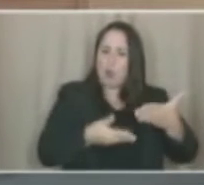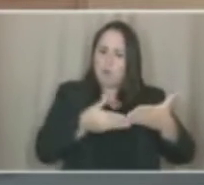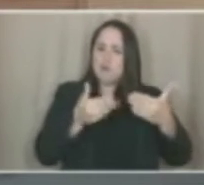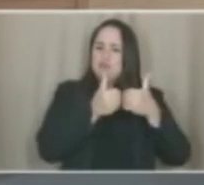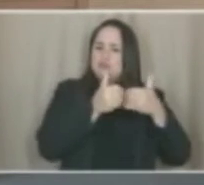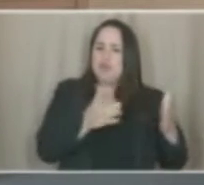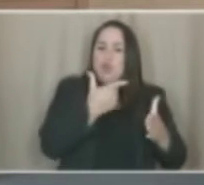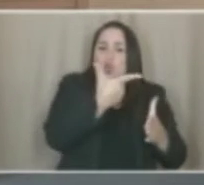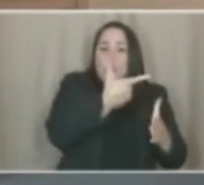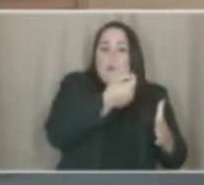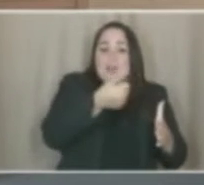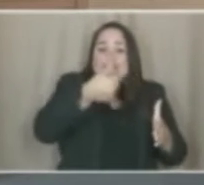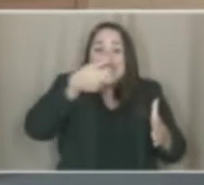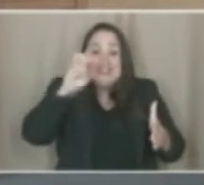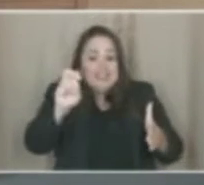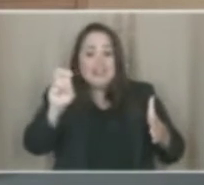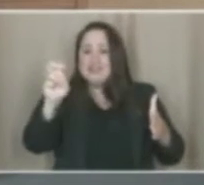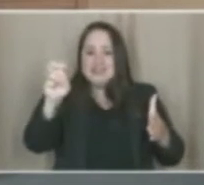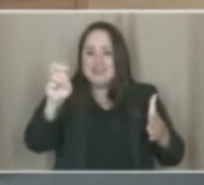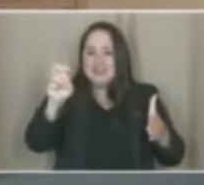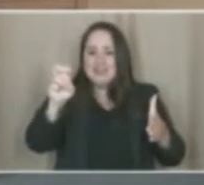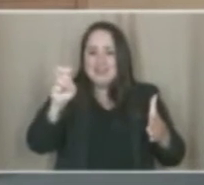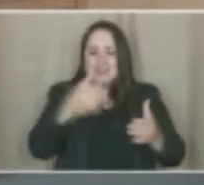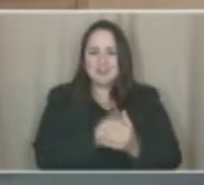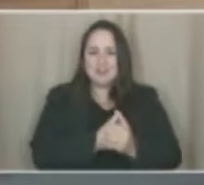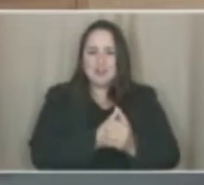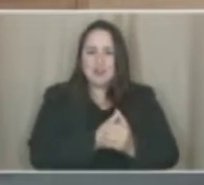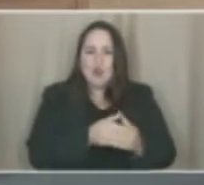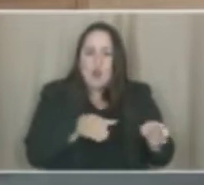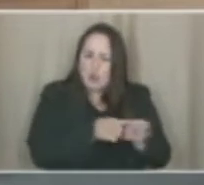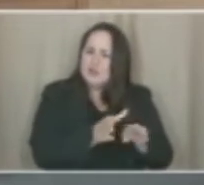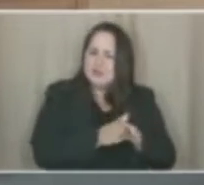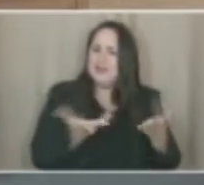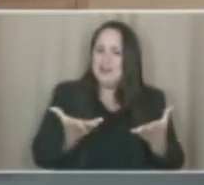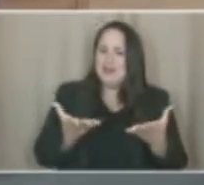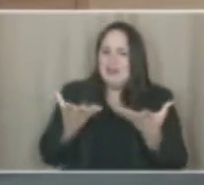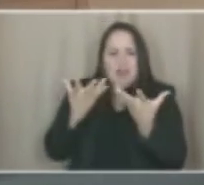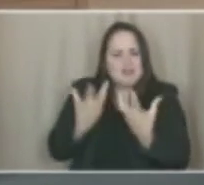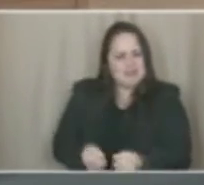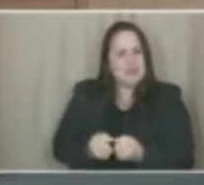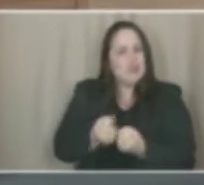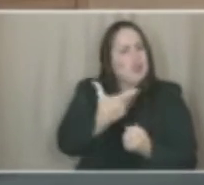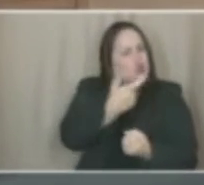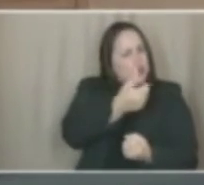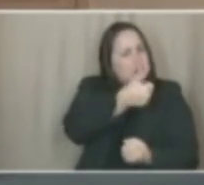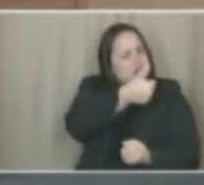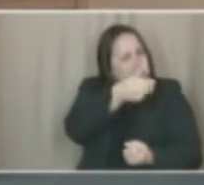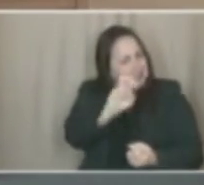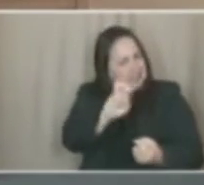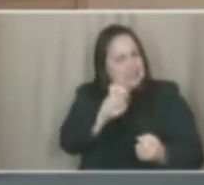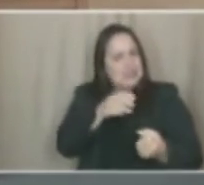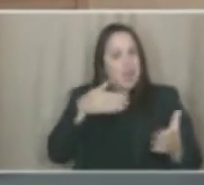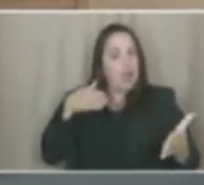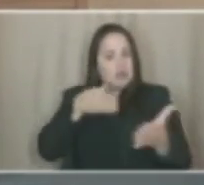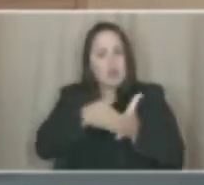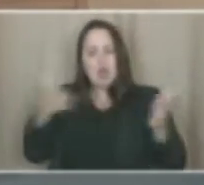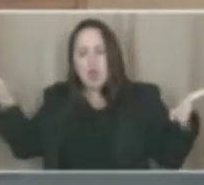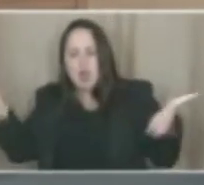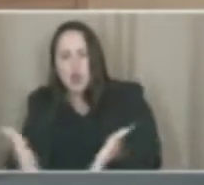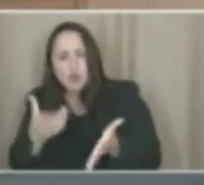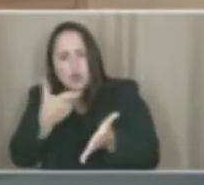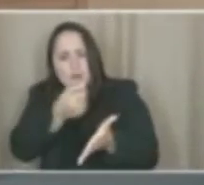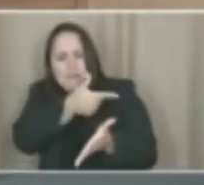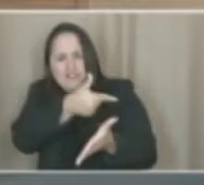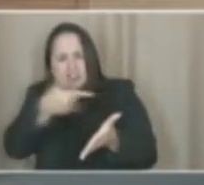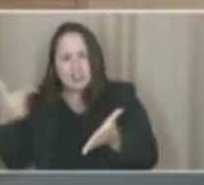Então é como se o Conselho estivesse admitindo por esse documento que de 2015 até 2022 não